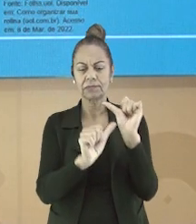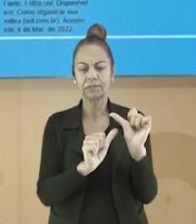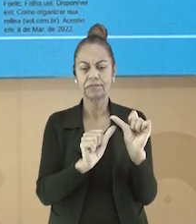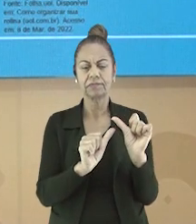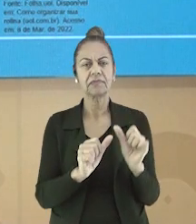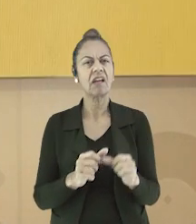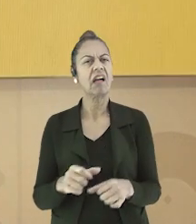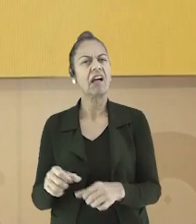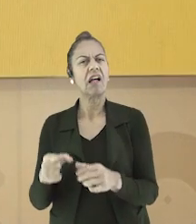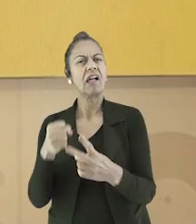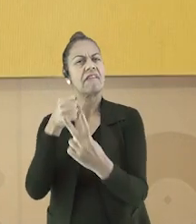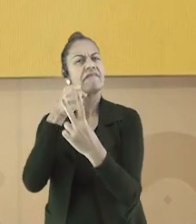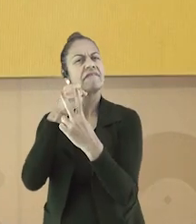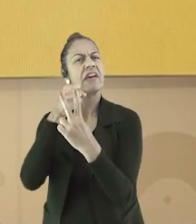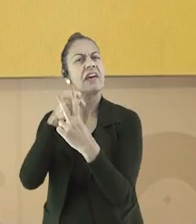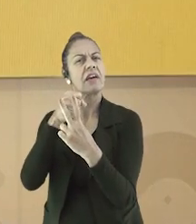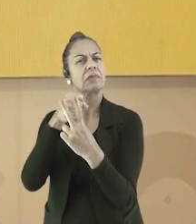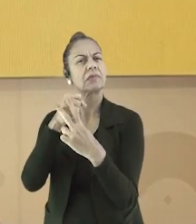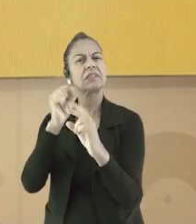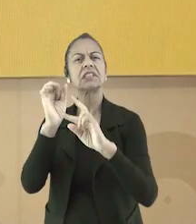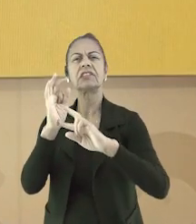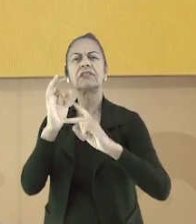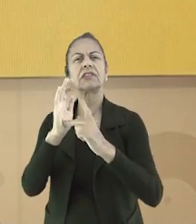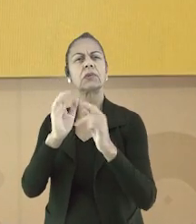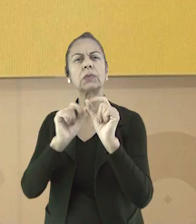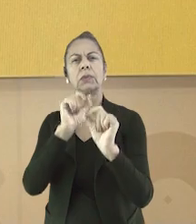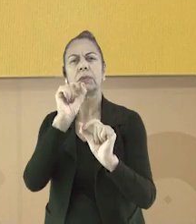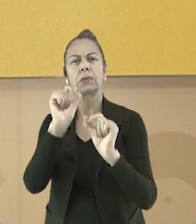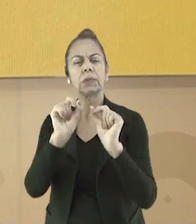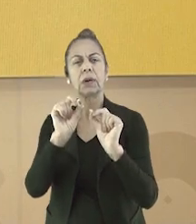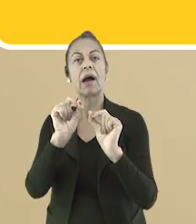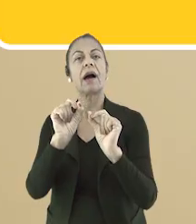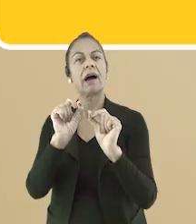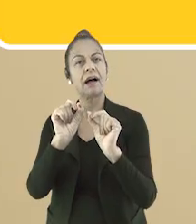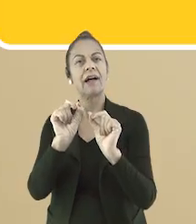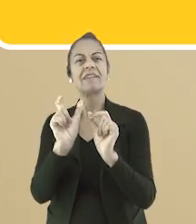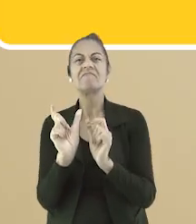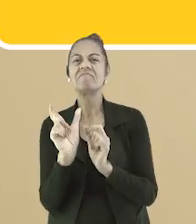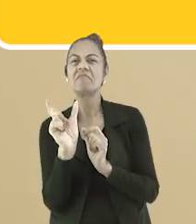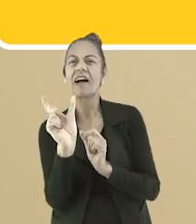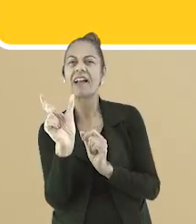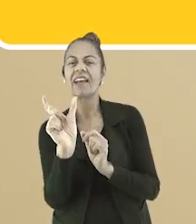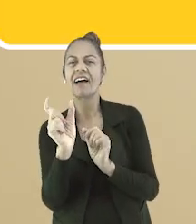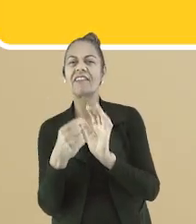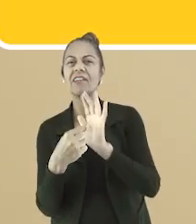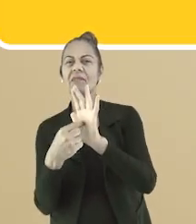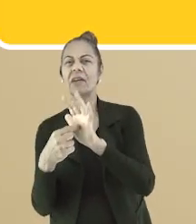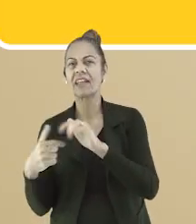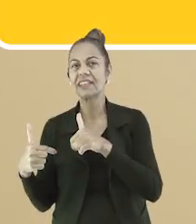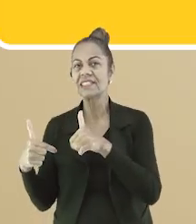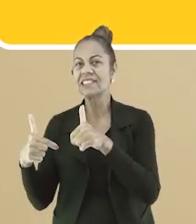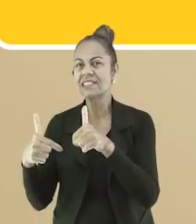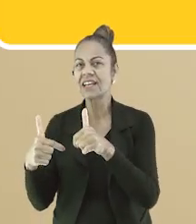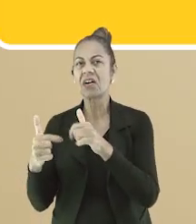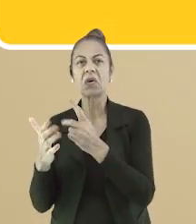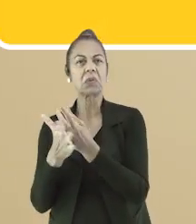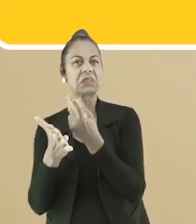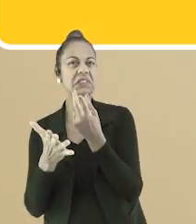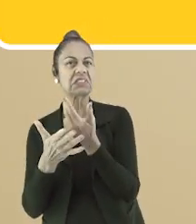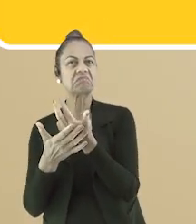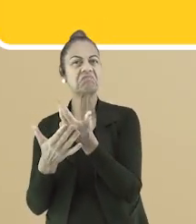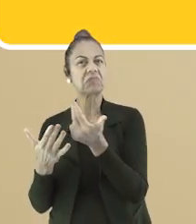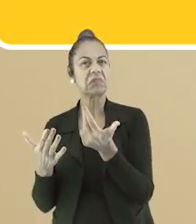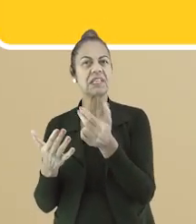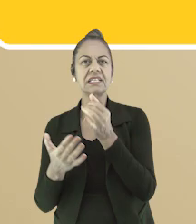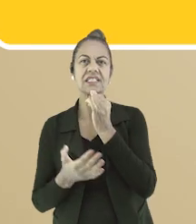Mas o que é verbo? E o que é preposição? Vamos relembrar? Os verbos são palavras que geralmente expressam